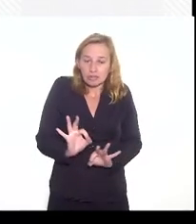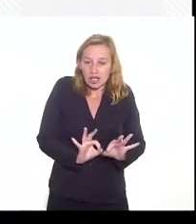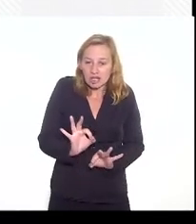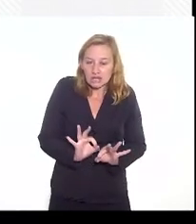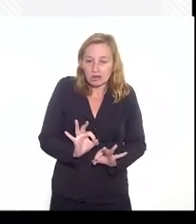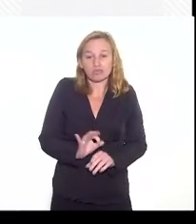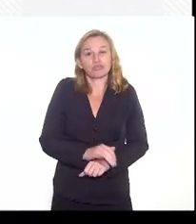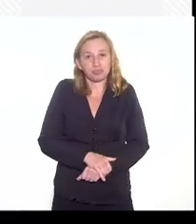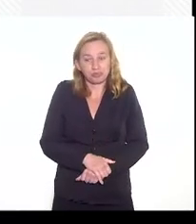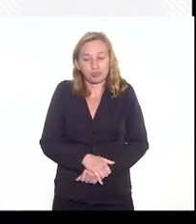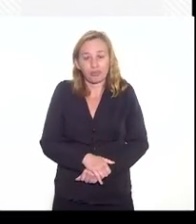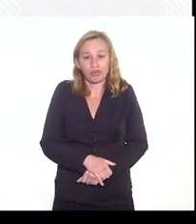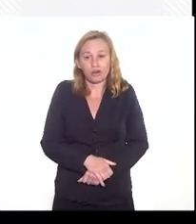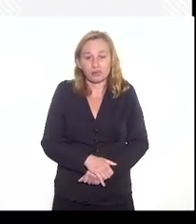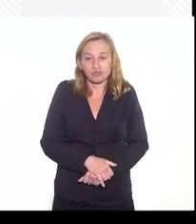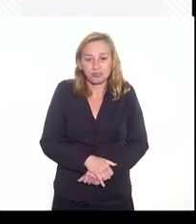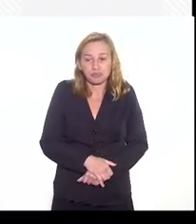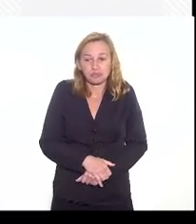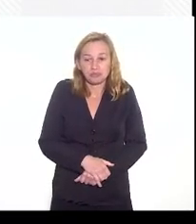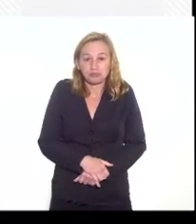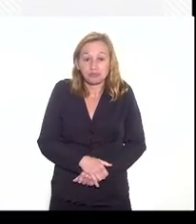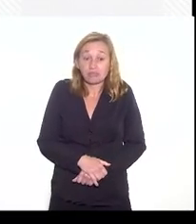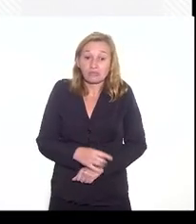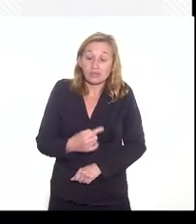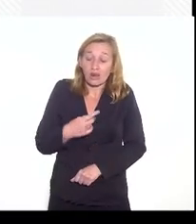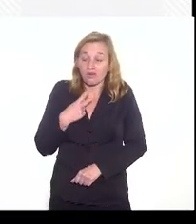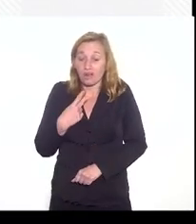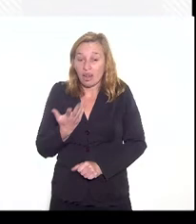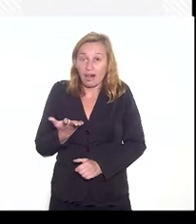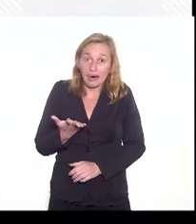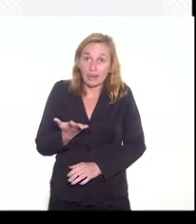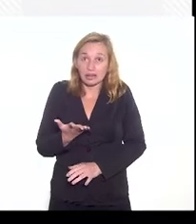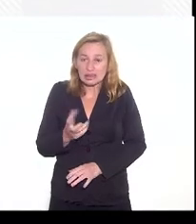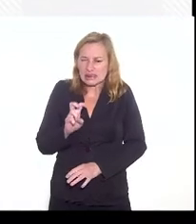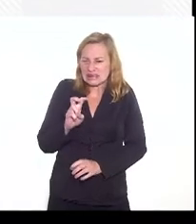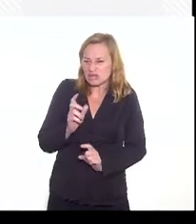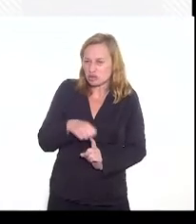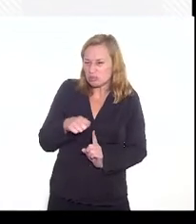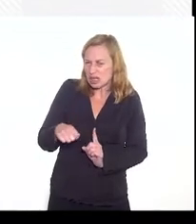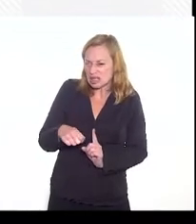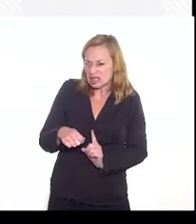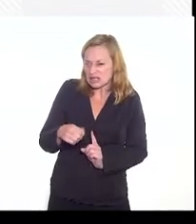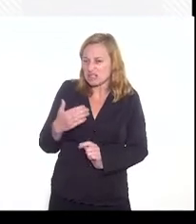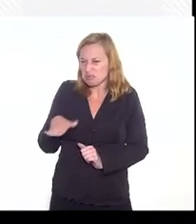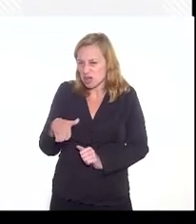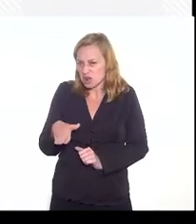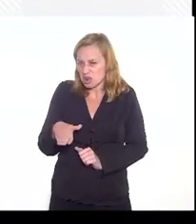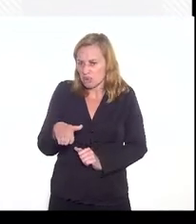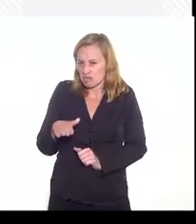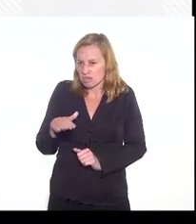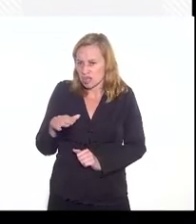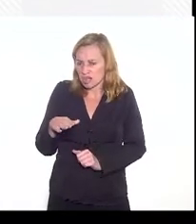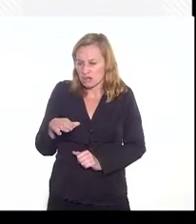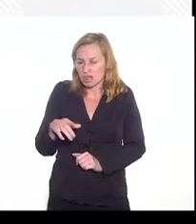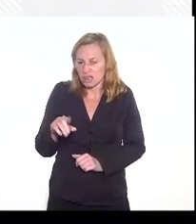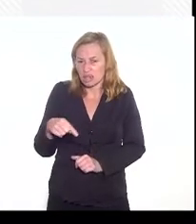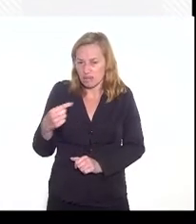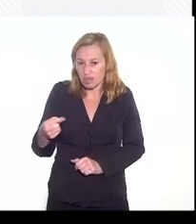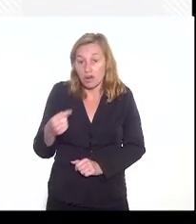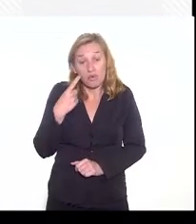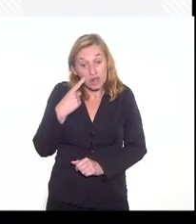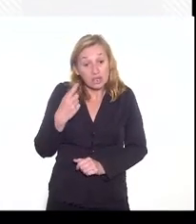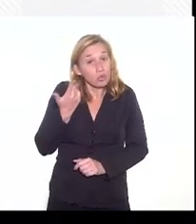plano, ele é, vamos botar aí, a gente tem cinco meses e meio pela frente. Eu não sei se a gente